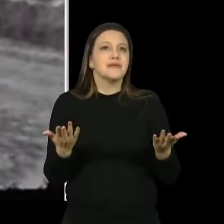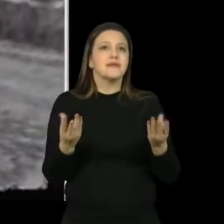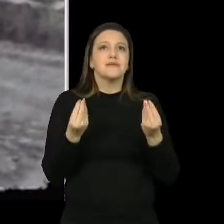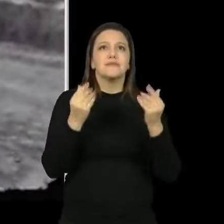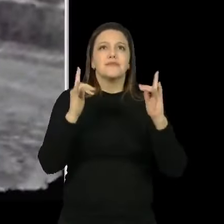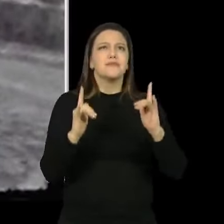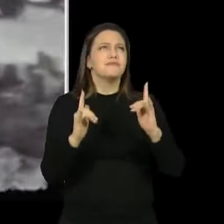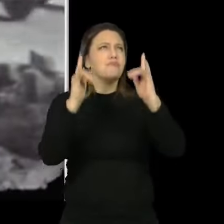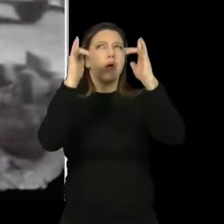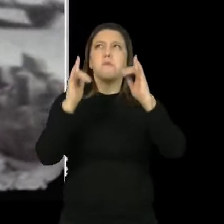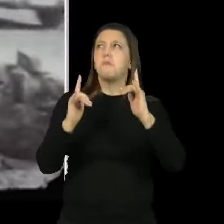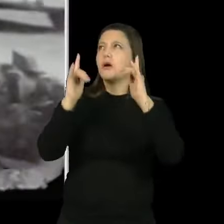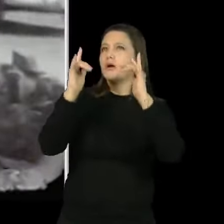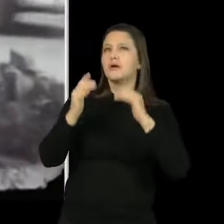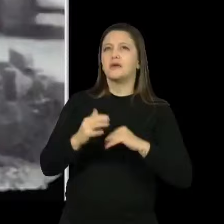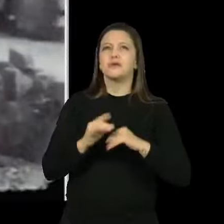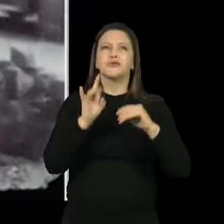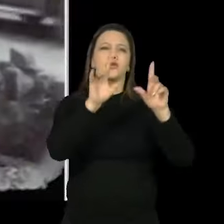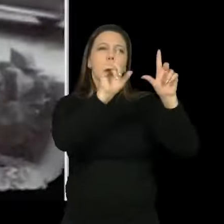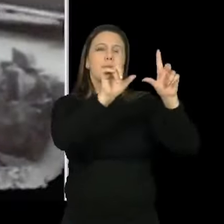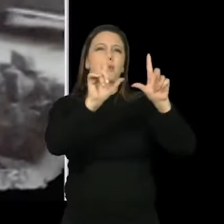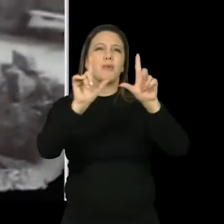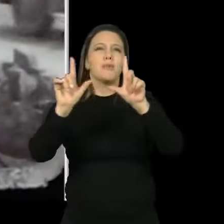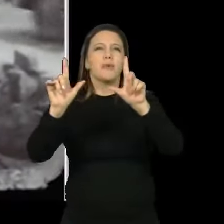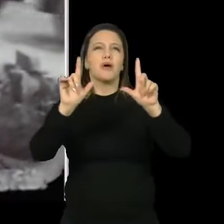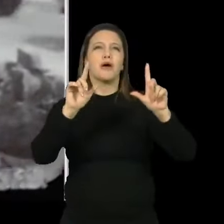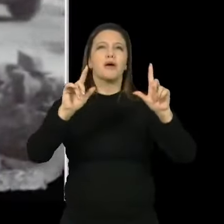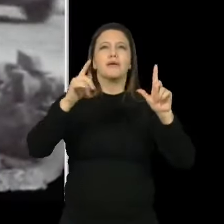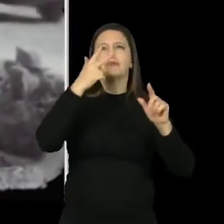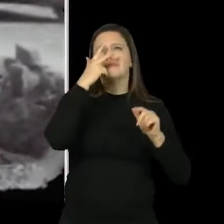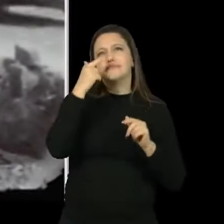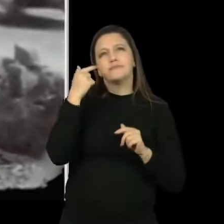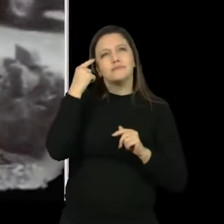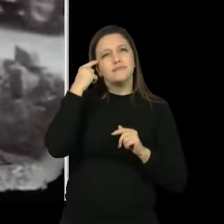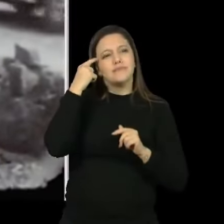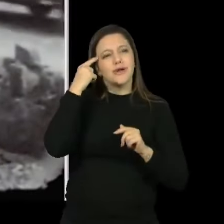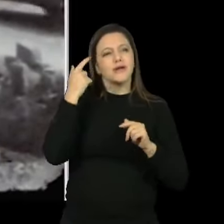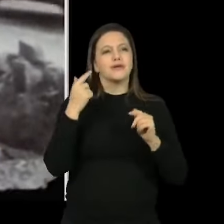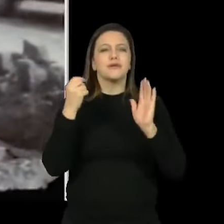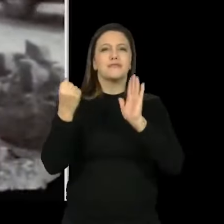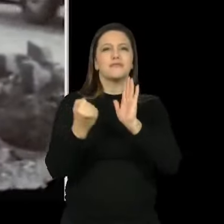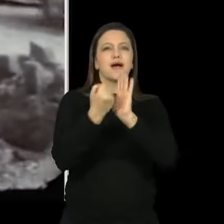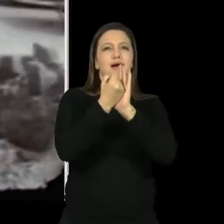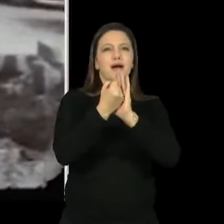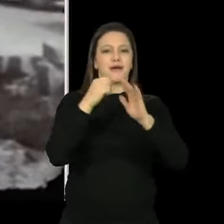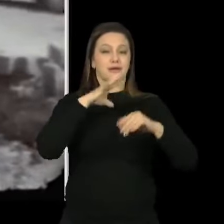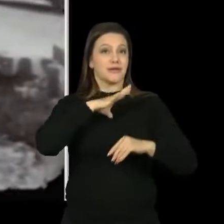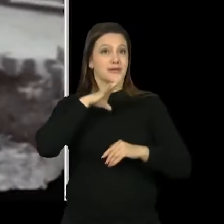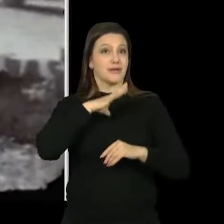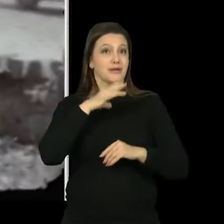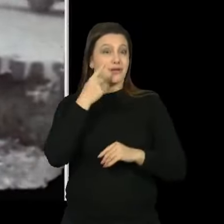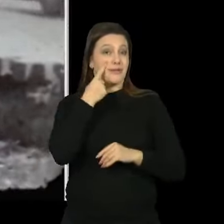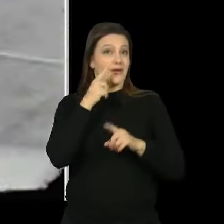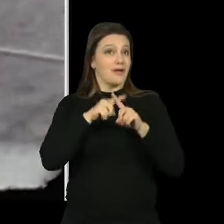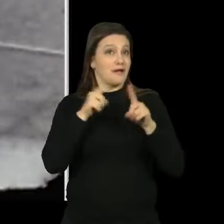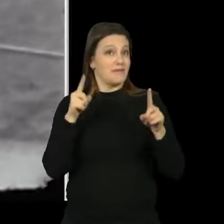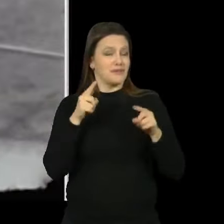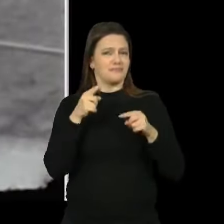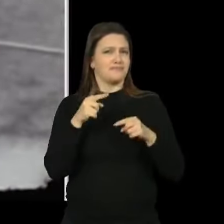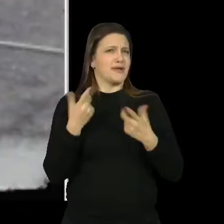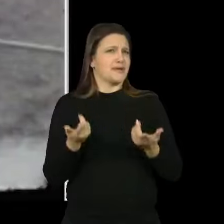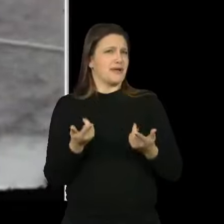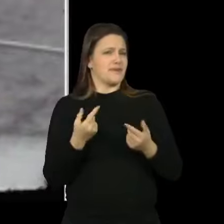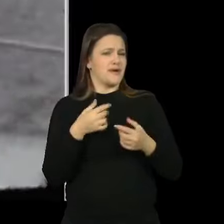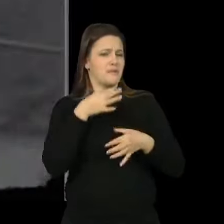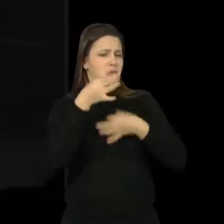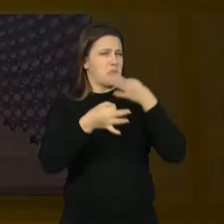torres alegóricas, cartões postais ali subindo na cidade. Mas era absolutamente visto como algo criticável,